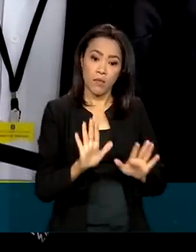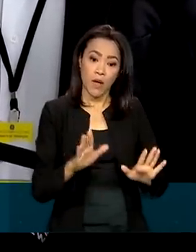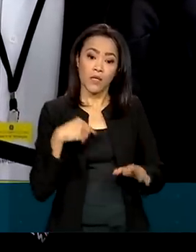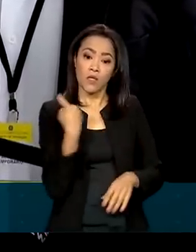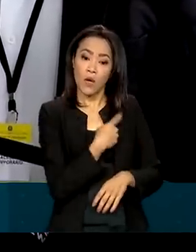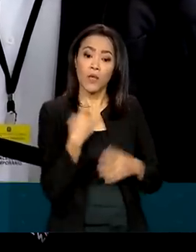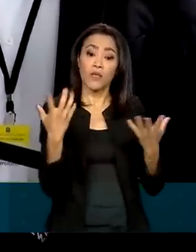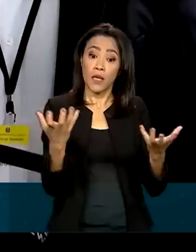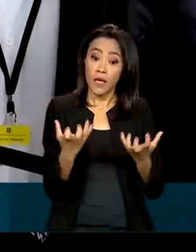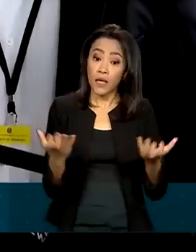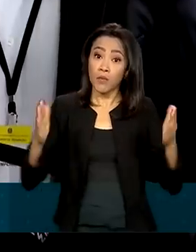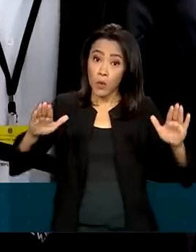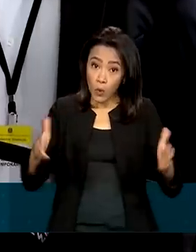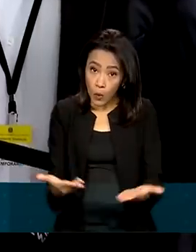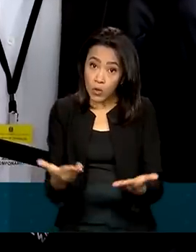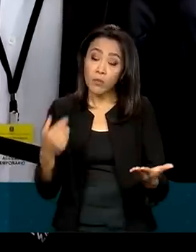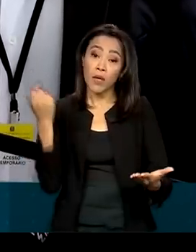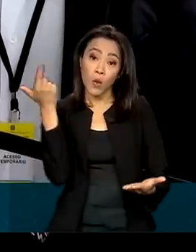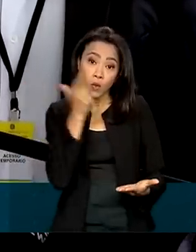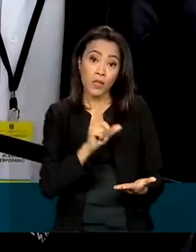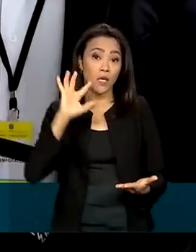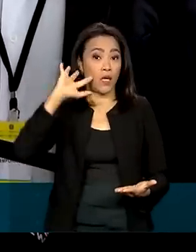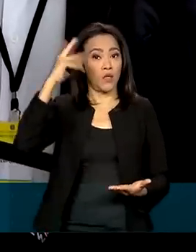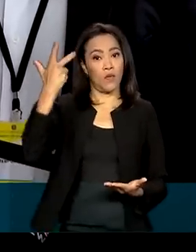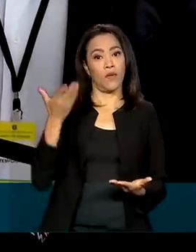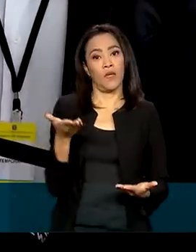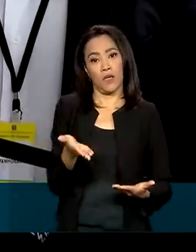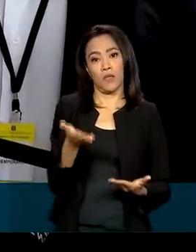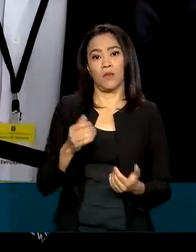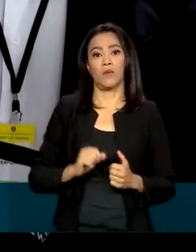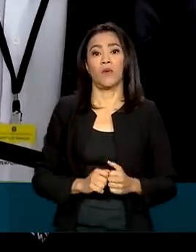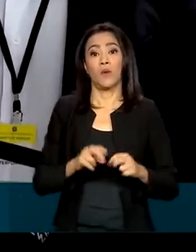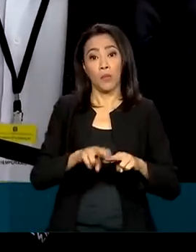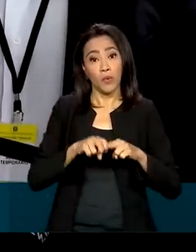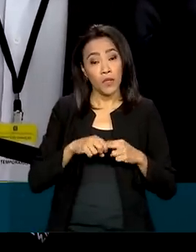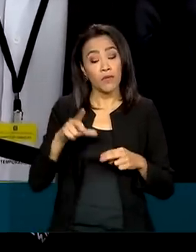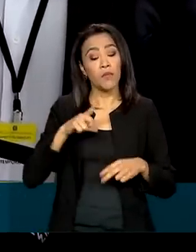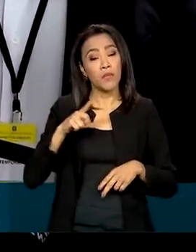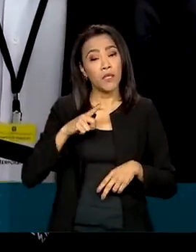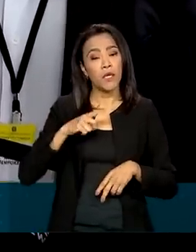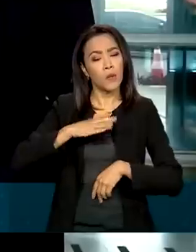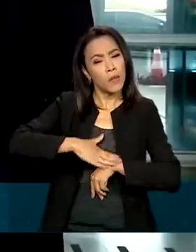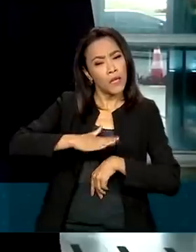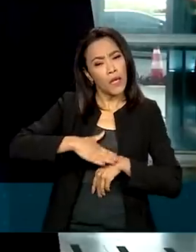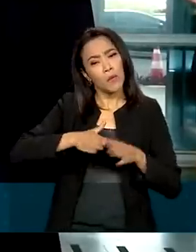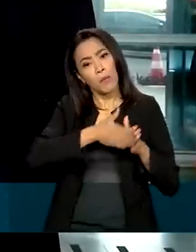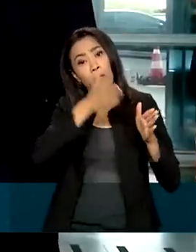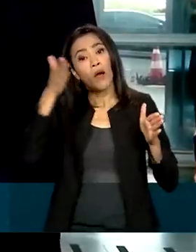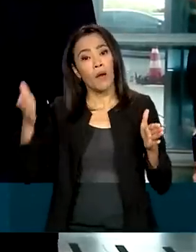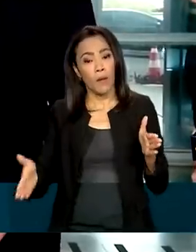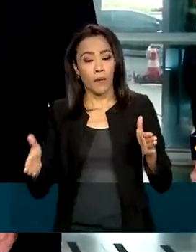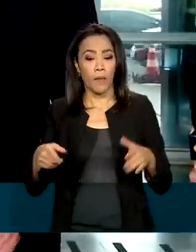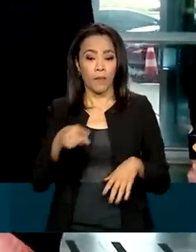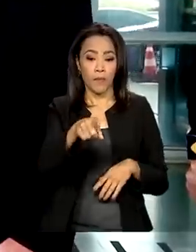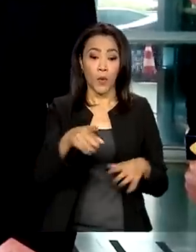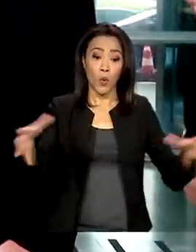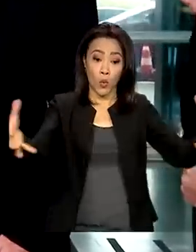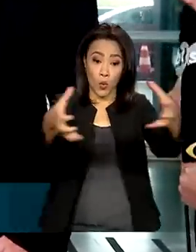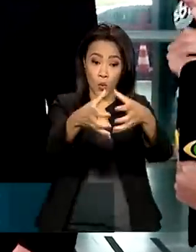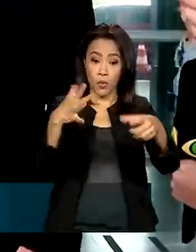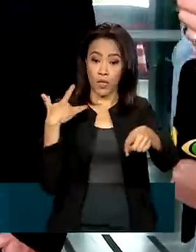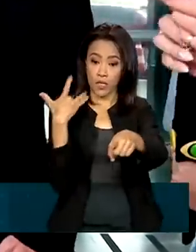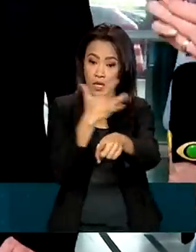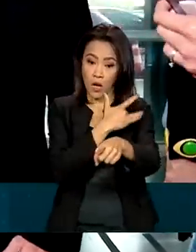estamos fazendo um esforço para que a política resolva isso. Então por isso a gente vai ter um tempo maior para conversar. O grupo da saúde se reuniu com o